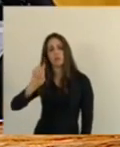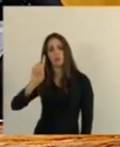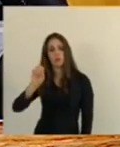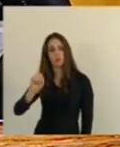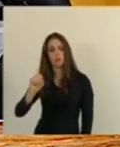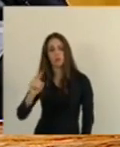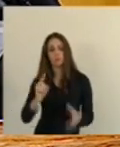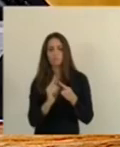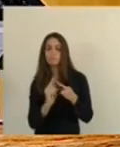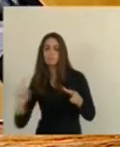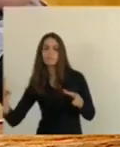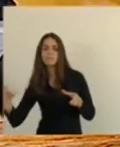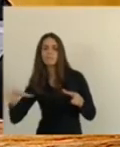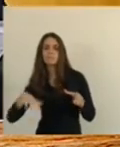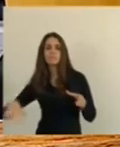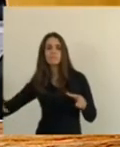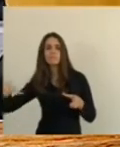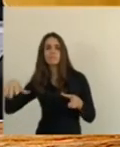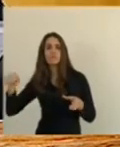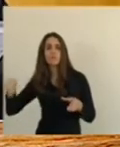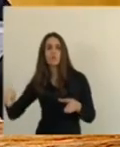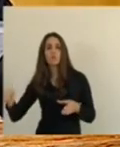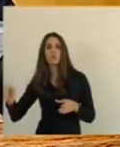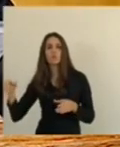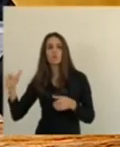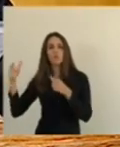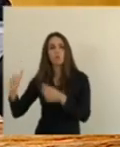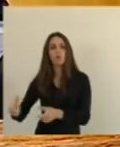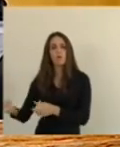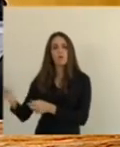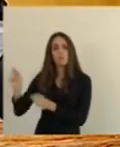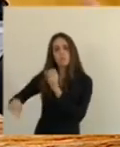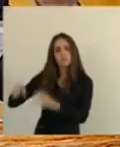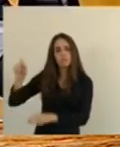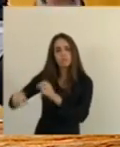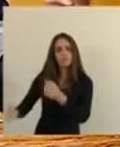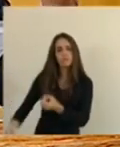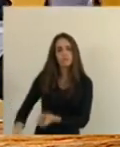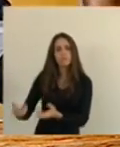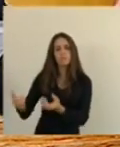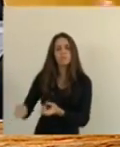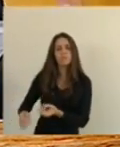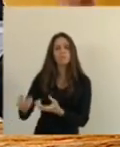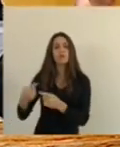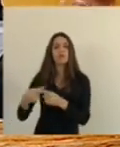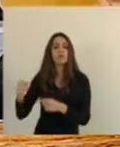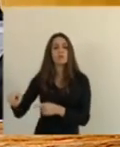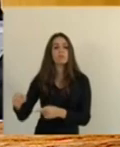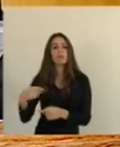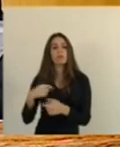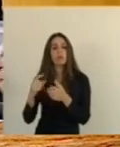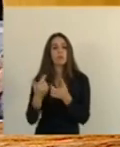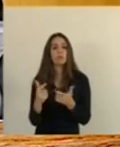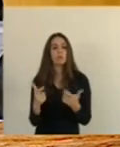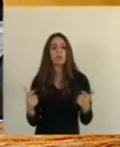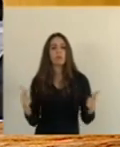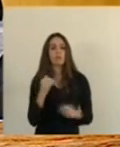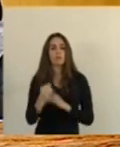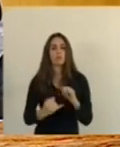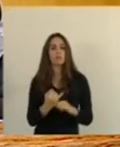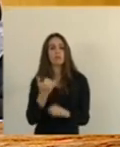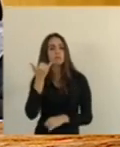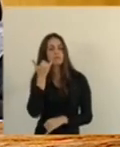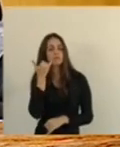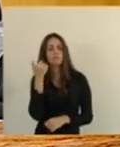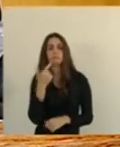isolada, é um corredor muito produtivo que, infelizmente, se encontra isolado pelo poder público. Nós estamos